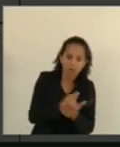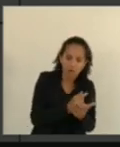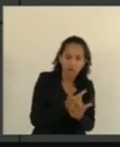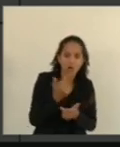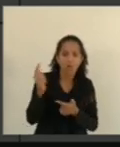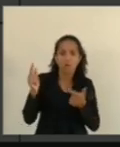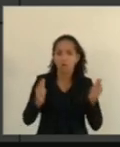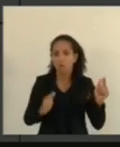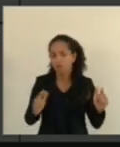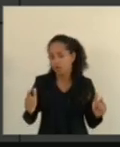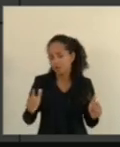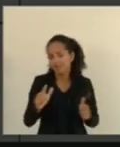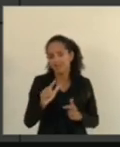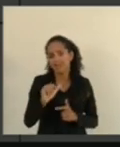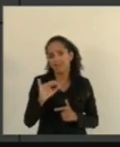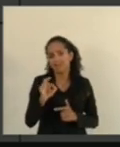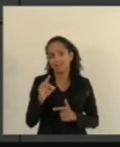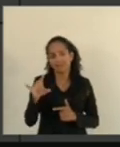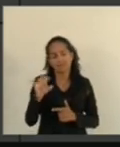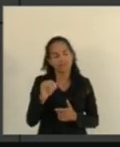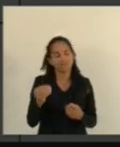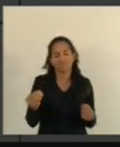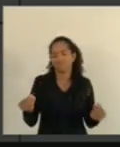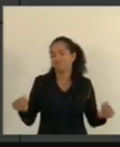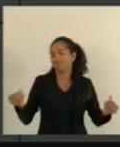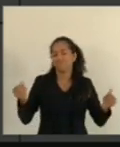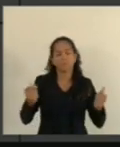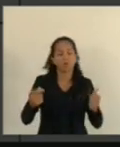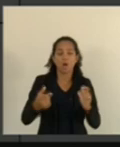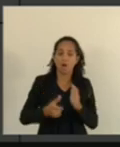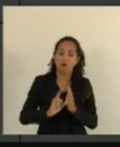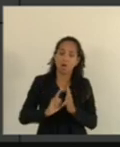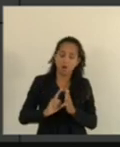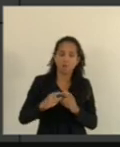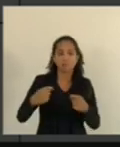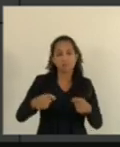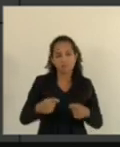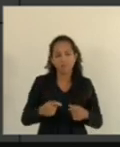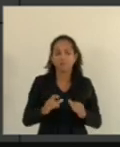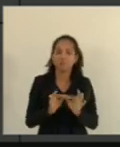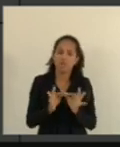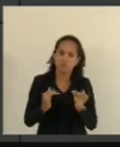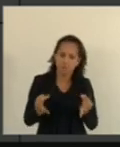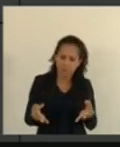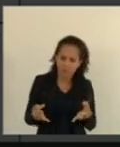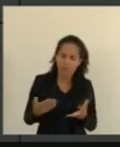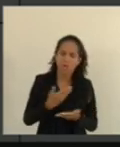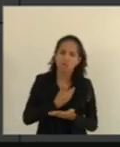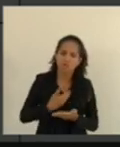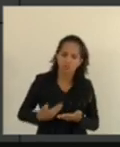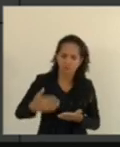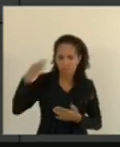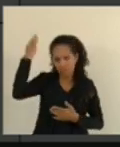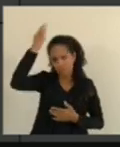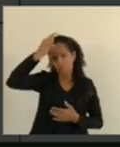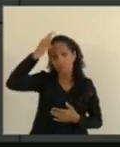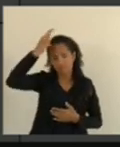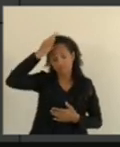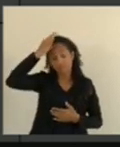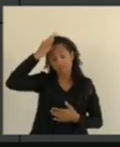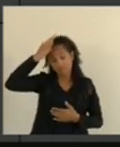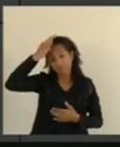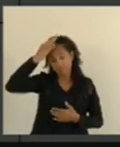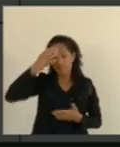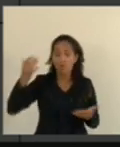licitação. Então, é necessário que haja um pouco de humildade por parte do governo do Estado. Dirijo-me